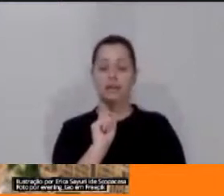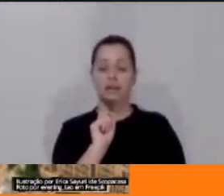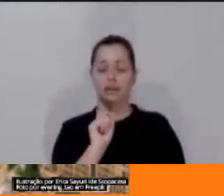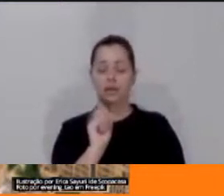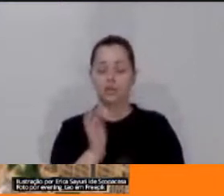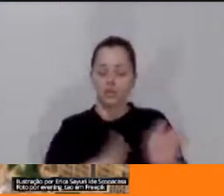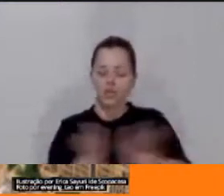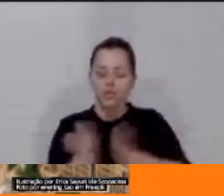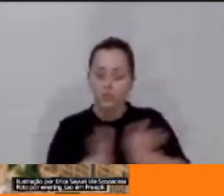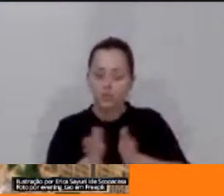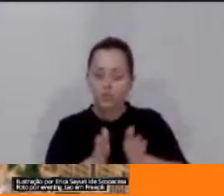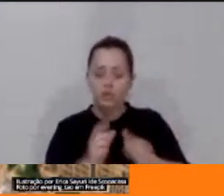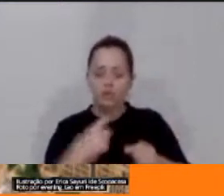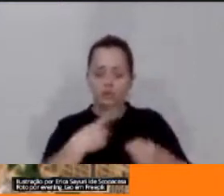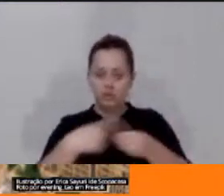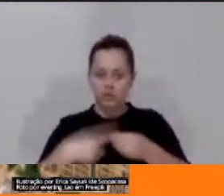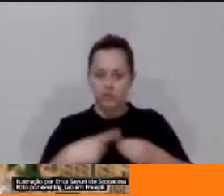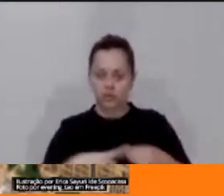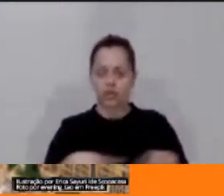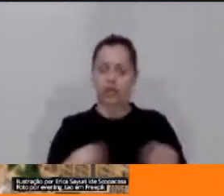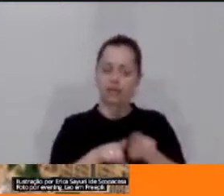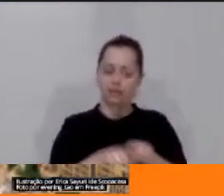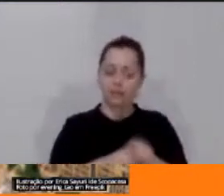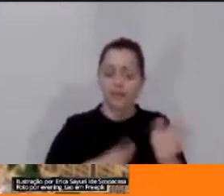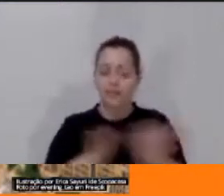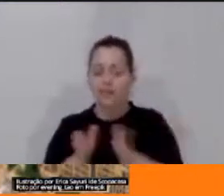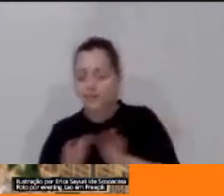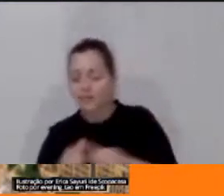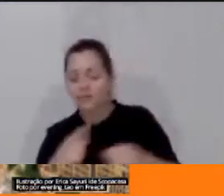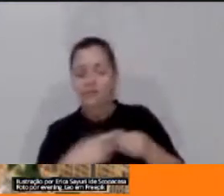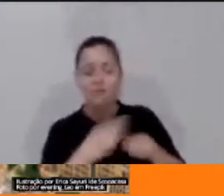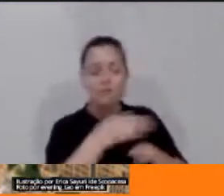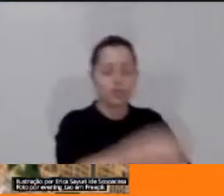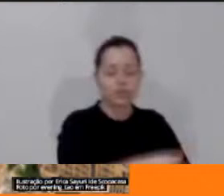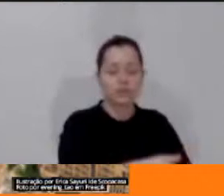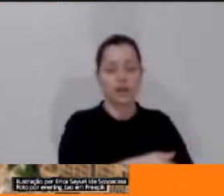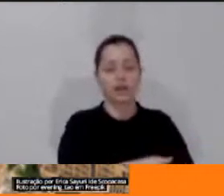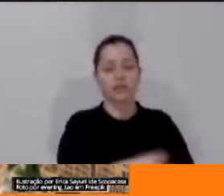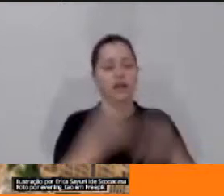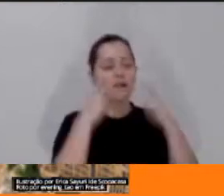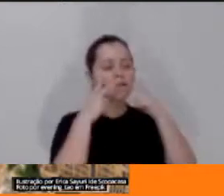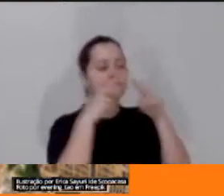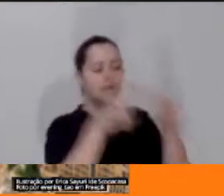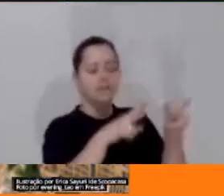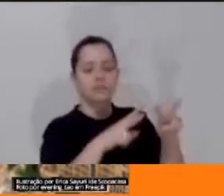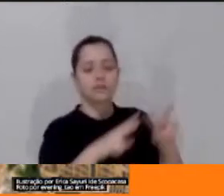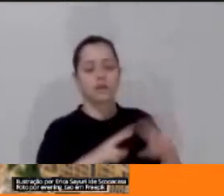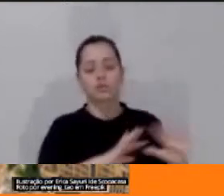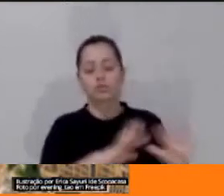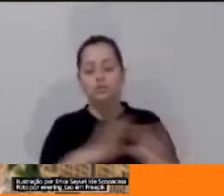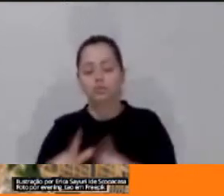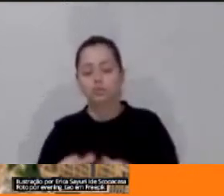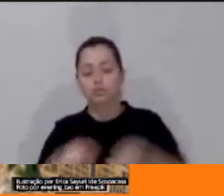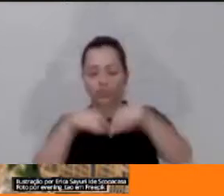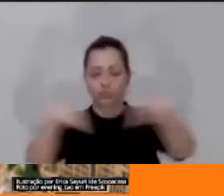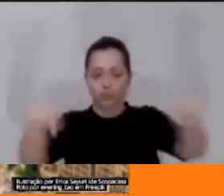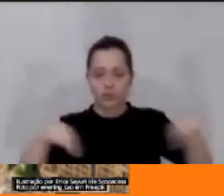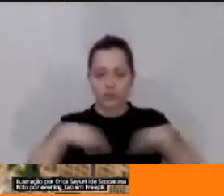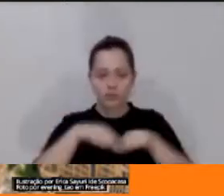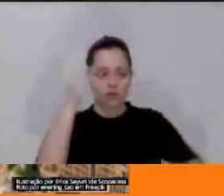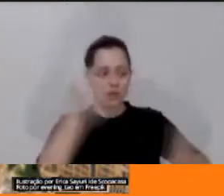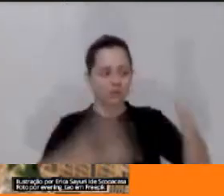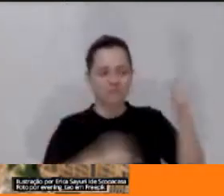urbana e acesso à cidade na perspectiva dos territórios de disputa que